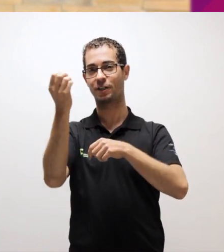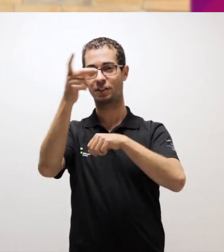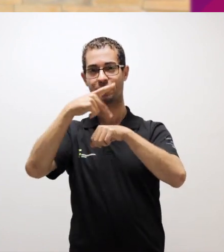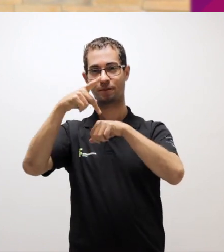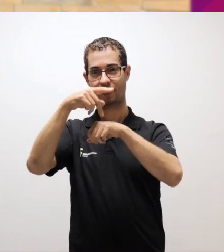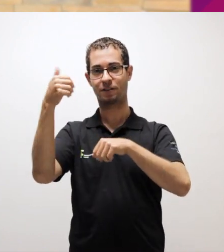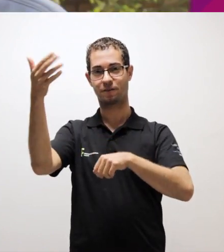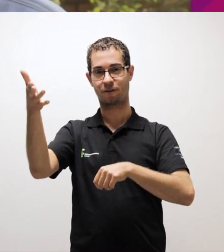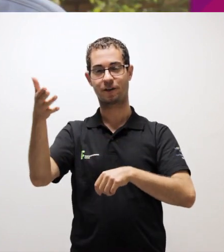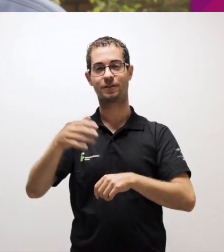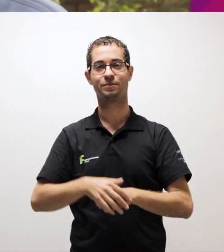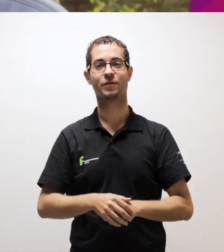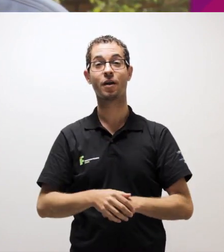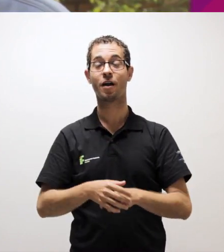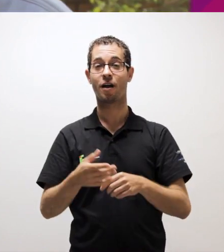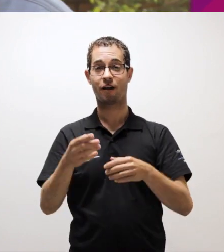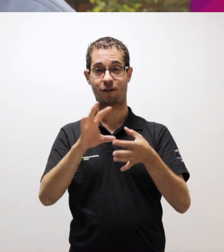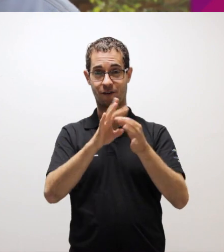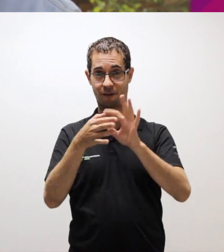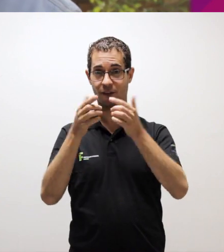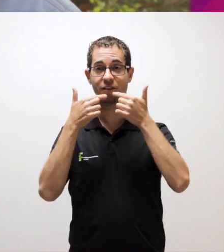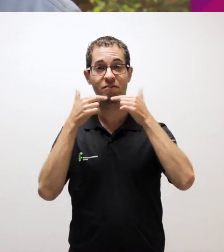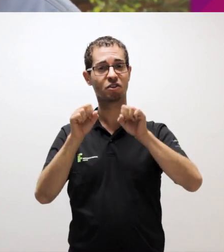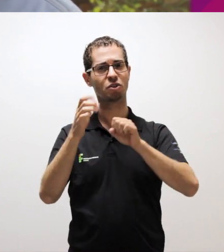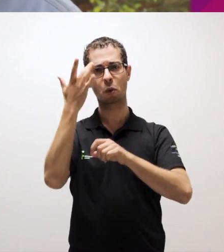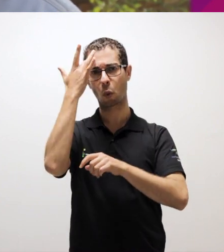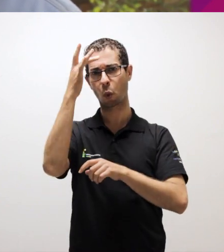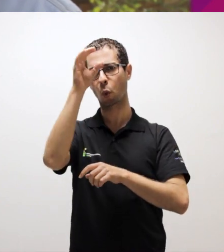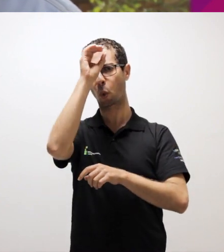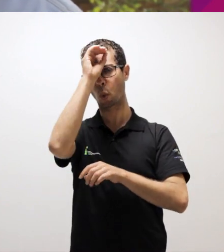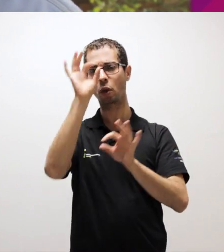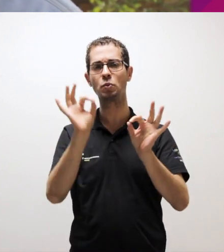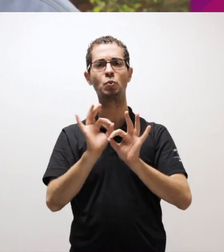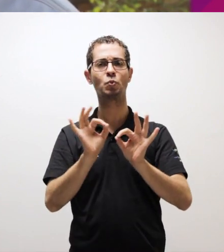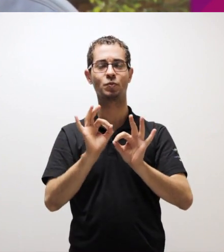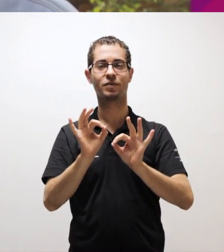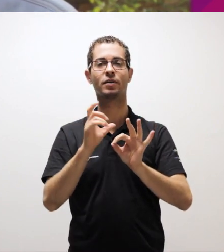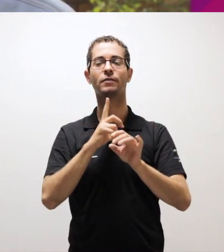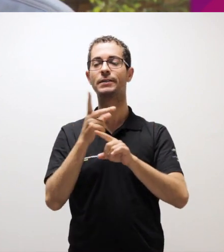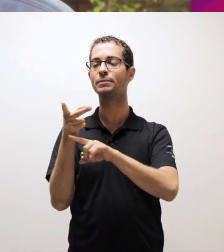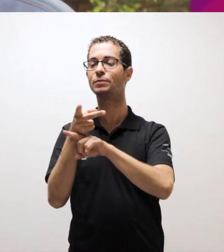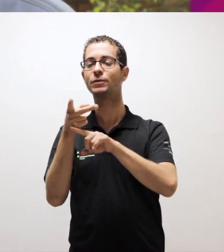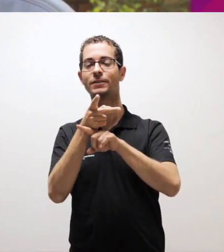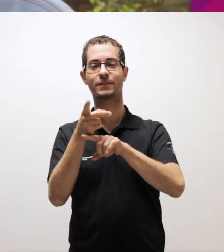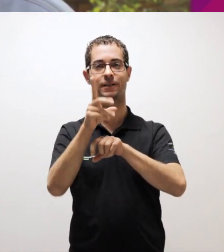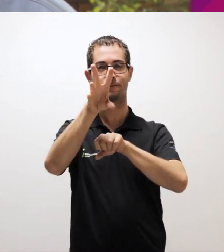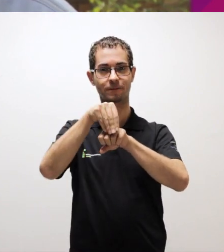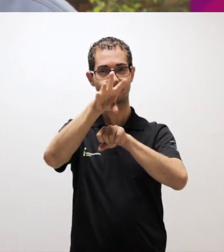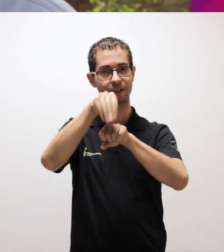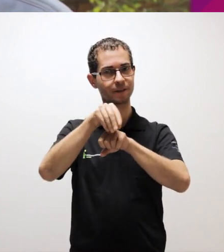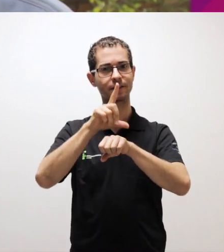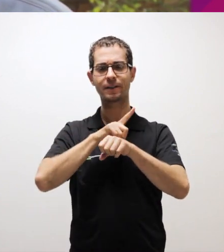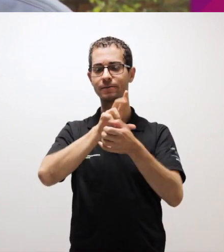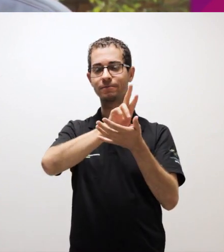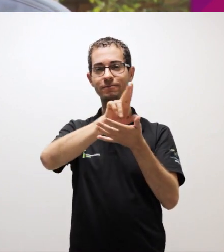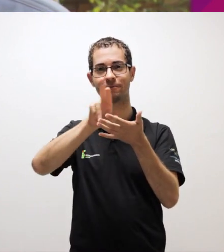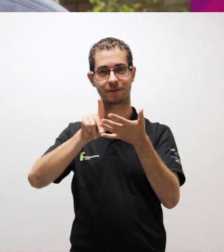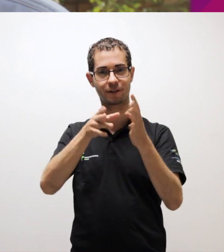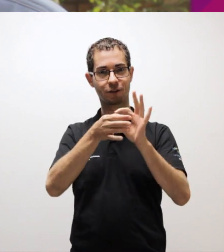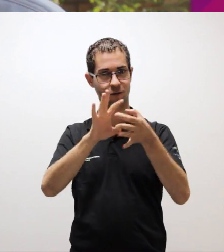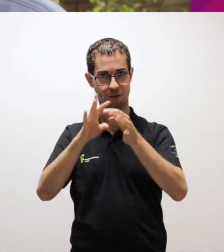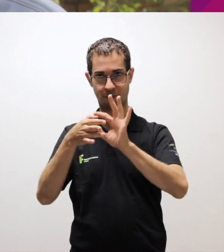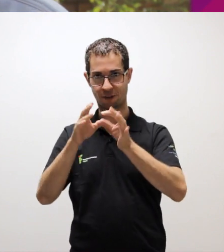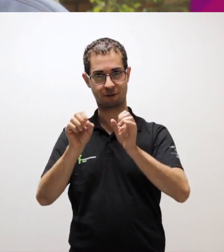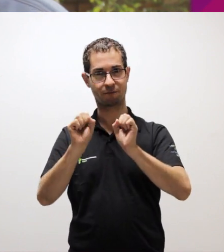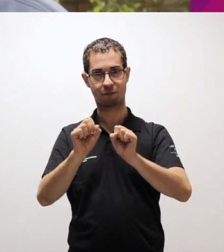consegui ir para a Internacional. A Olimpíada de Linguística, eu simplesmente não sabia o que era Linguística. Então, eu acho que ir atrás das coisas que você não conhece. Tem diversas